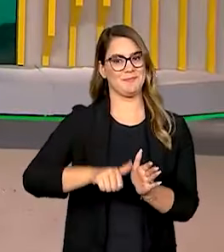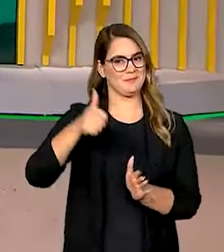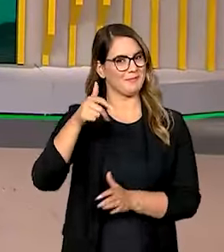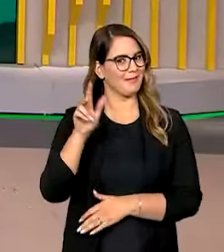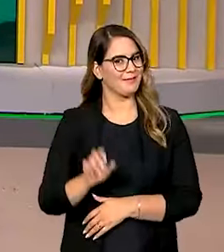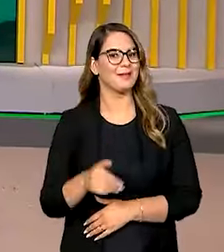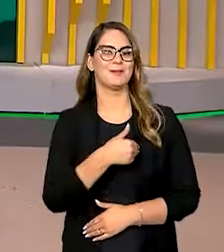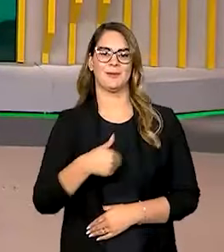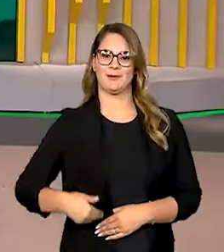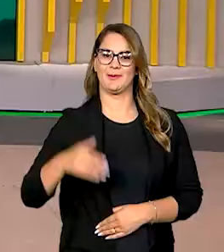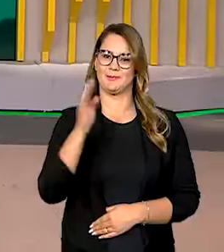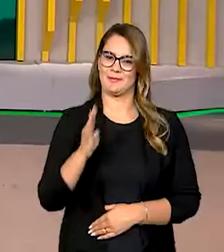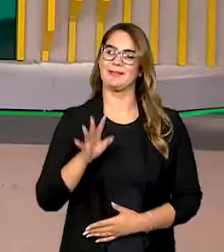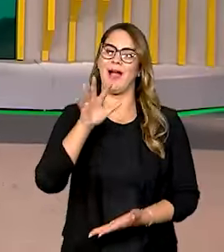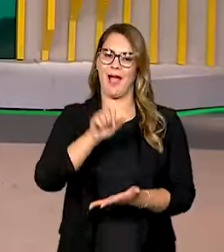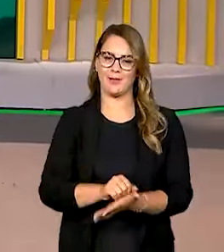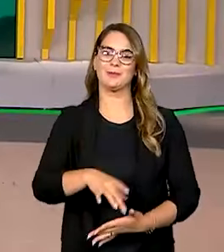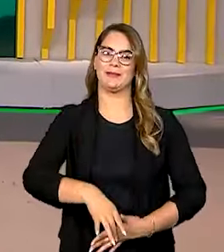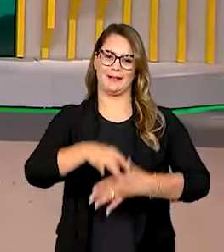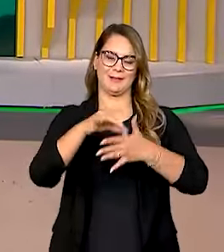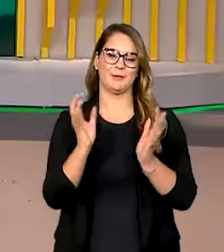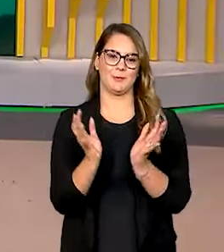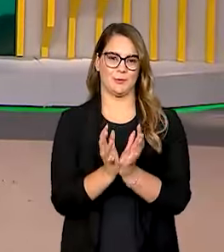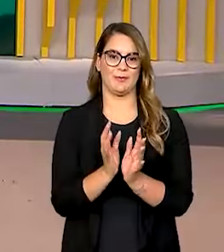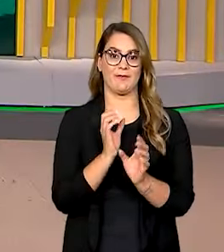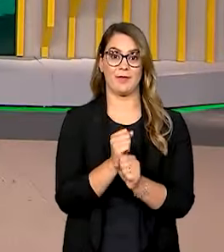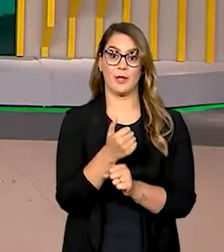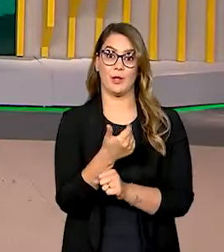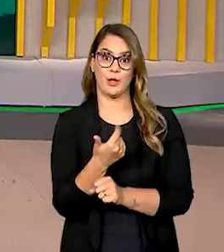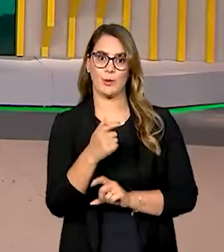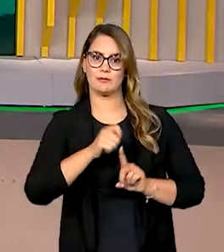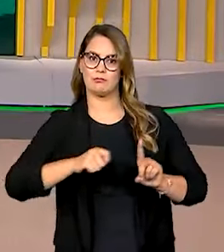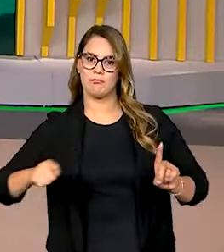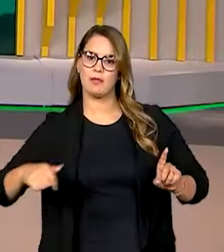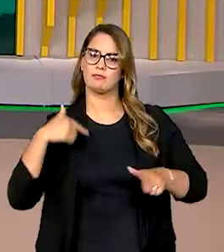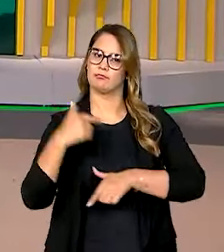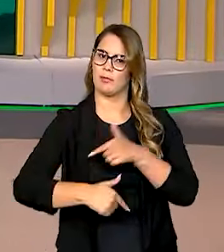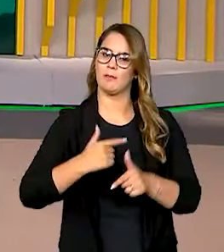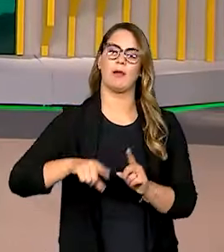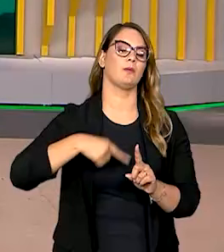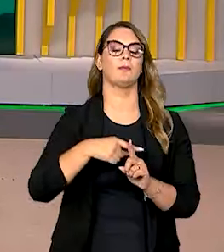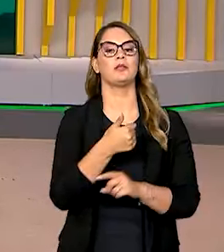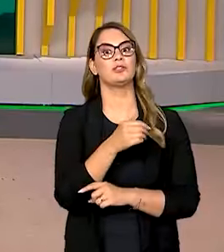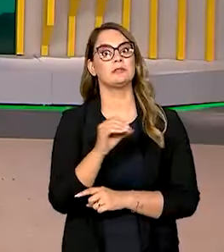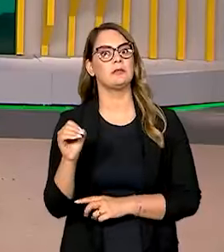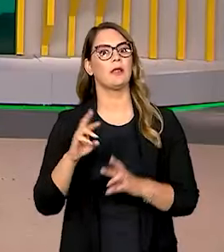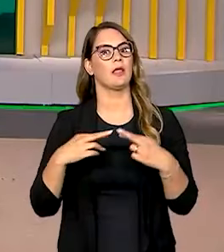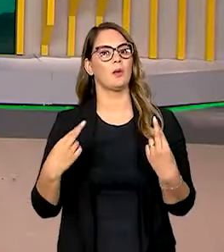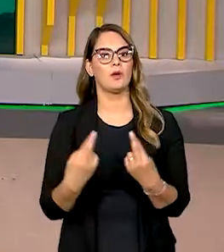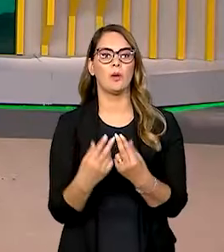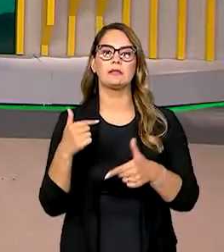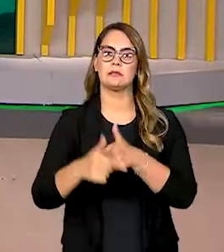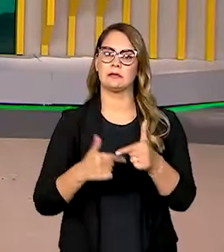primeira vez que o governo brasileiro assume a liderança do grupo. Vão ser 12 meses de atividades, com mais de 100 reuniões e